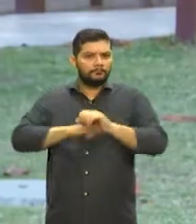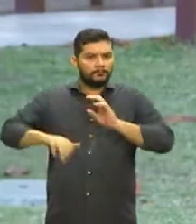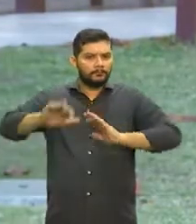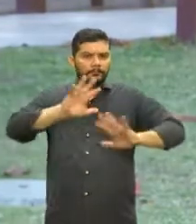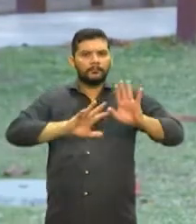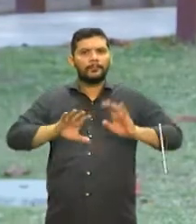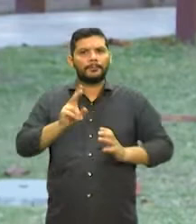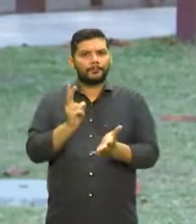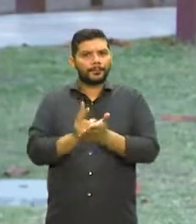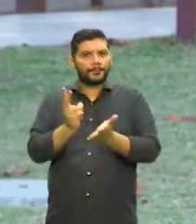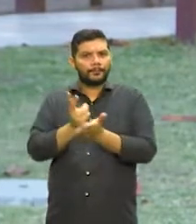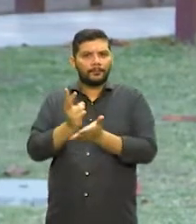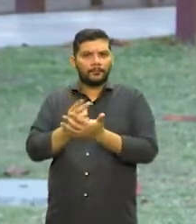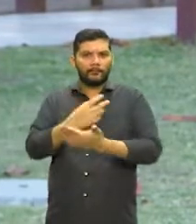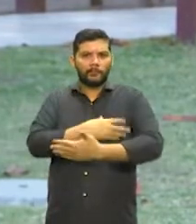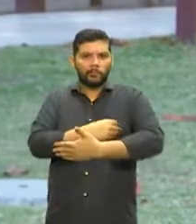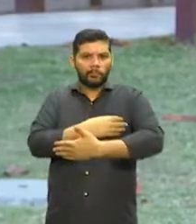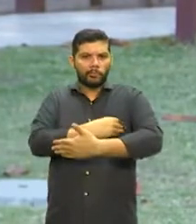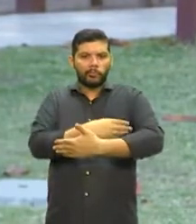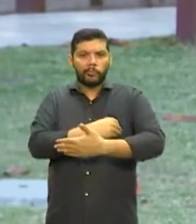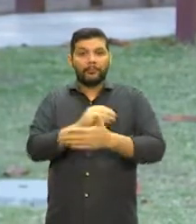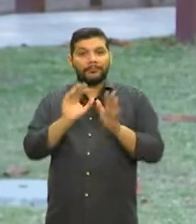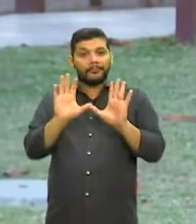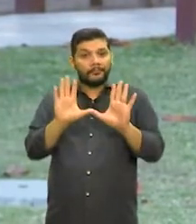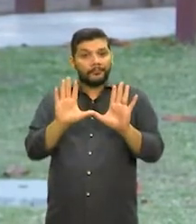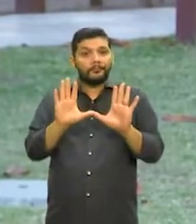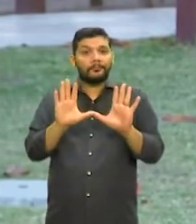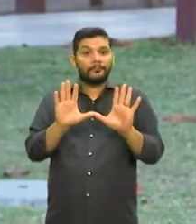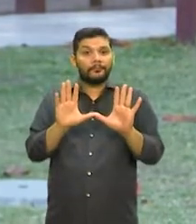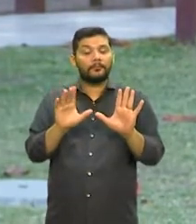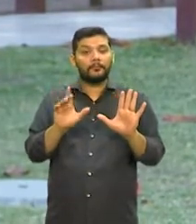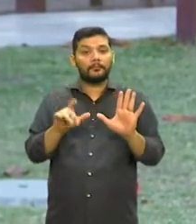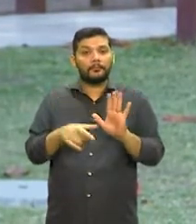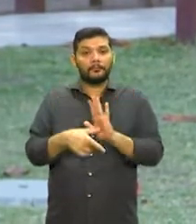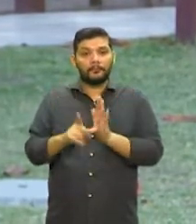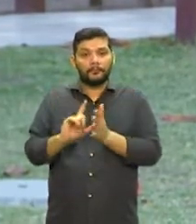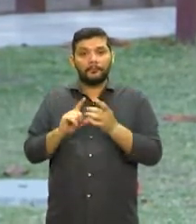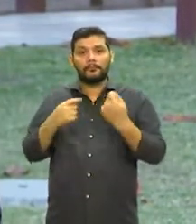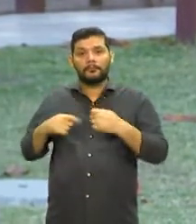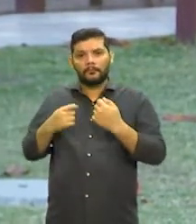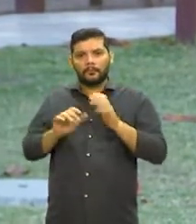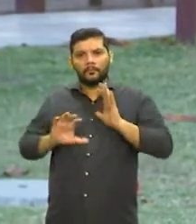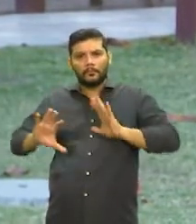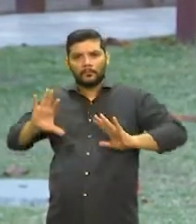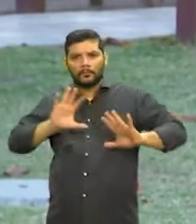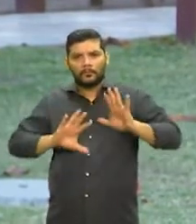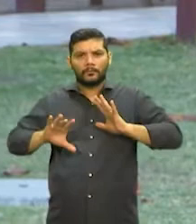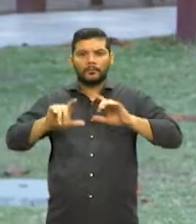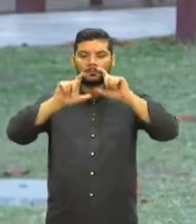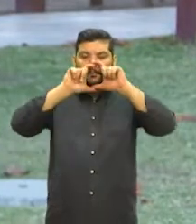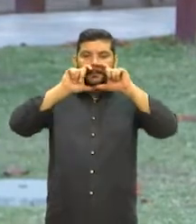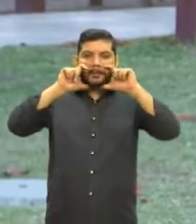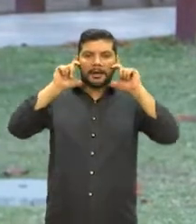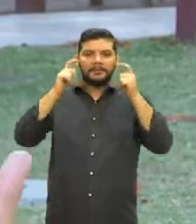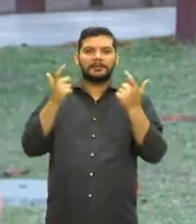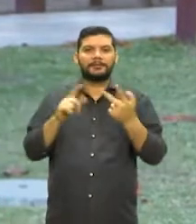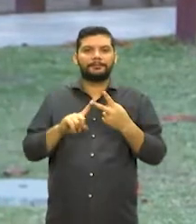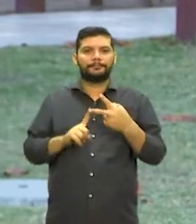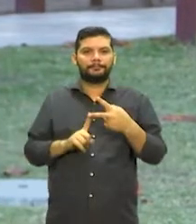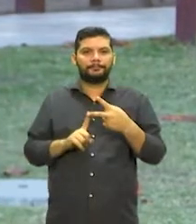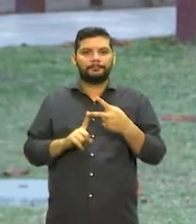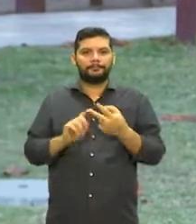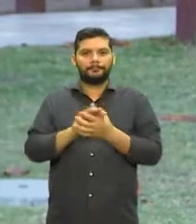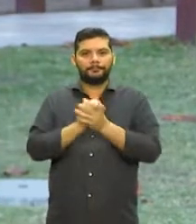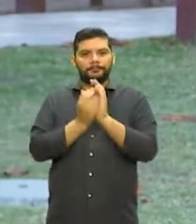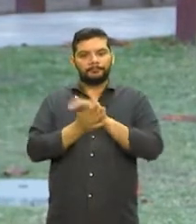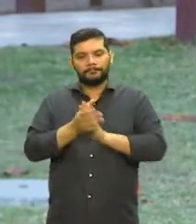amamentando, mas antes disso a mãe tem que saber que ela precisa ter todos os cuidados, como utilizar máscara, fazer a